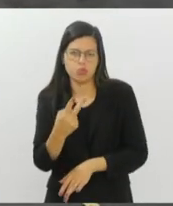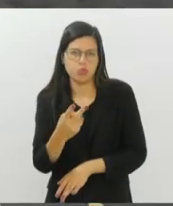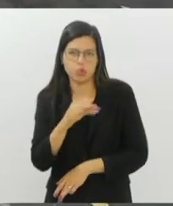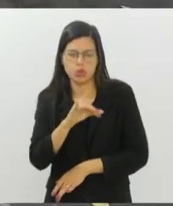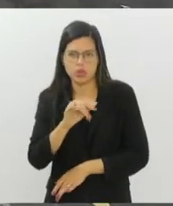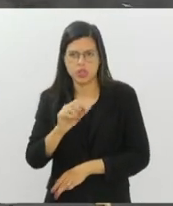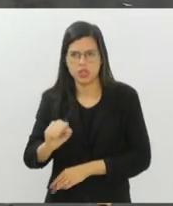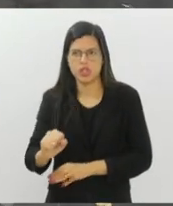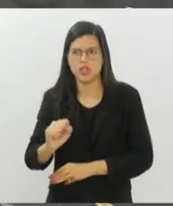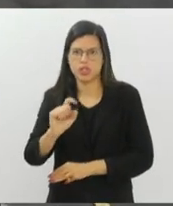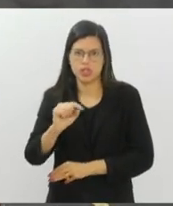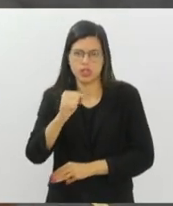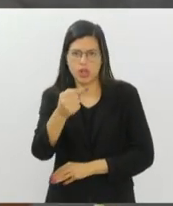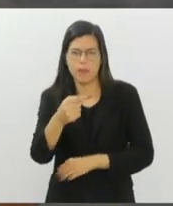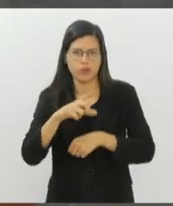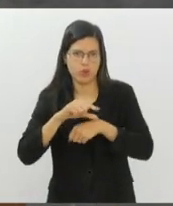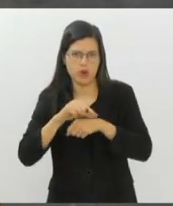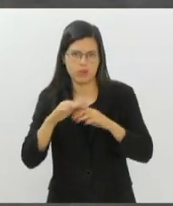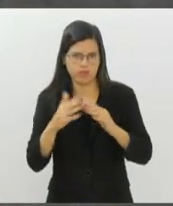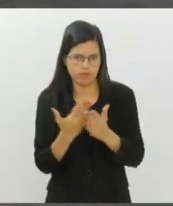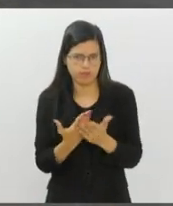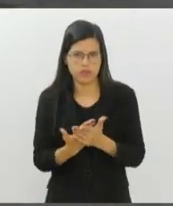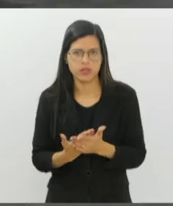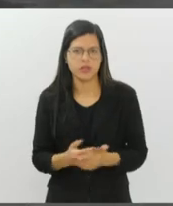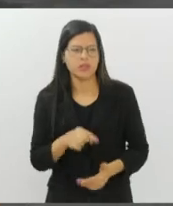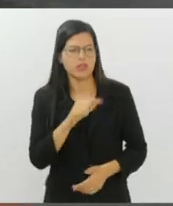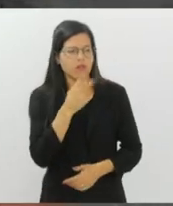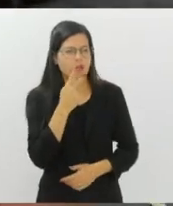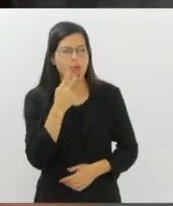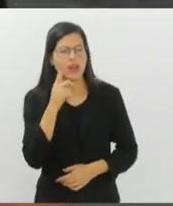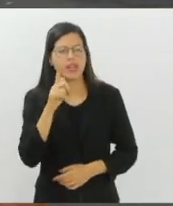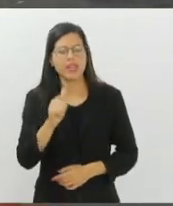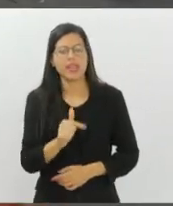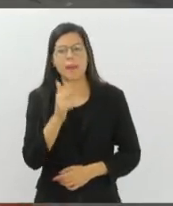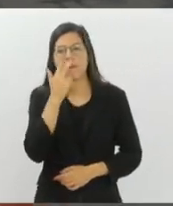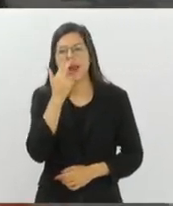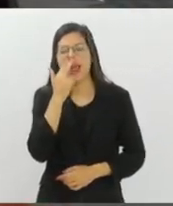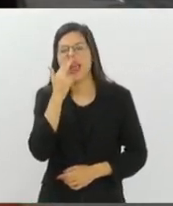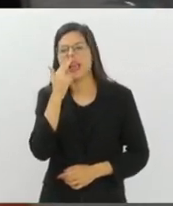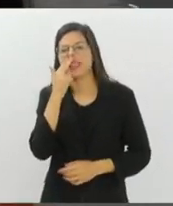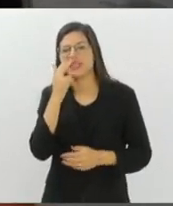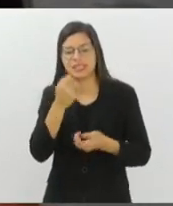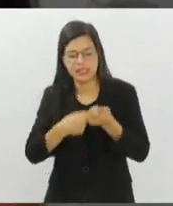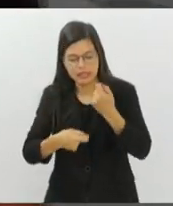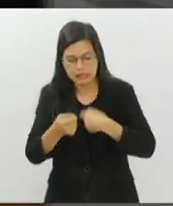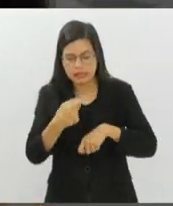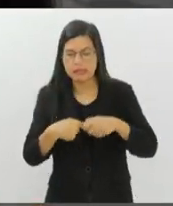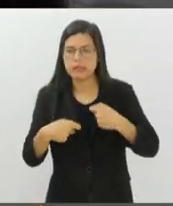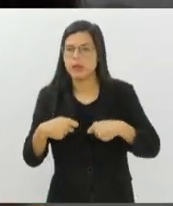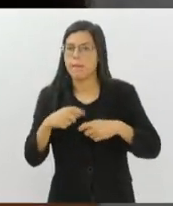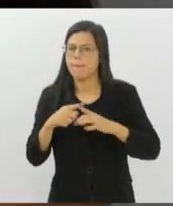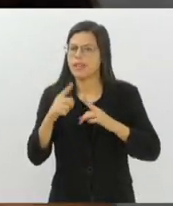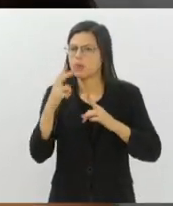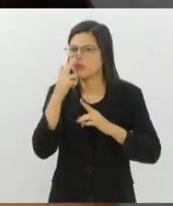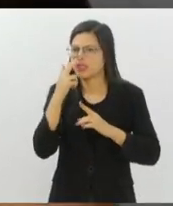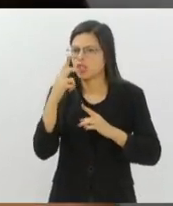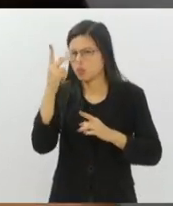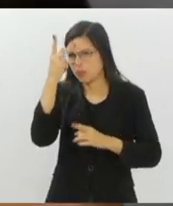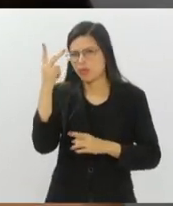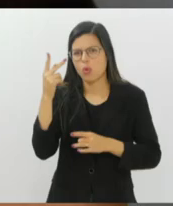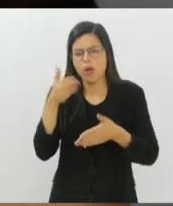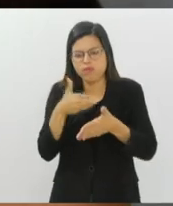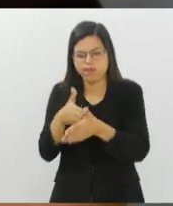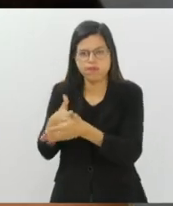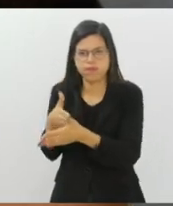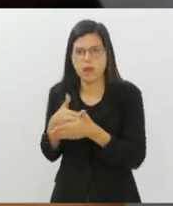contraturno escolar. Você disse que é um mercado multimilionário, mas ainda é uma certa resistência de algumas pessoas. Em relação aos jogos eletrônicos